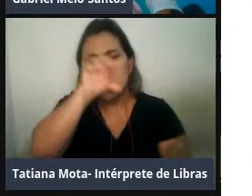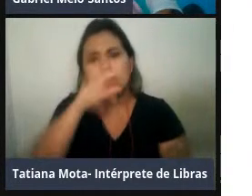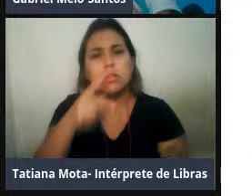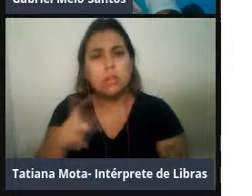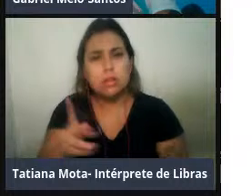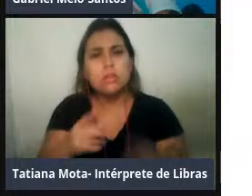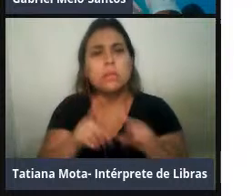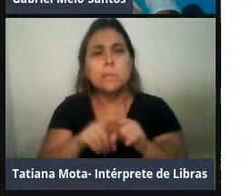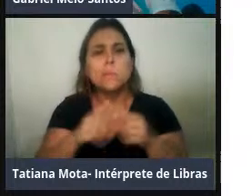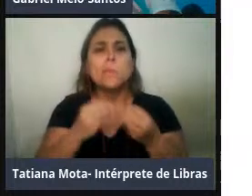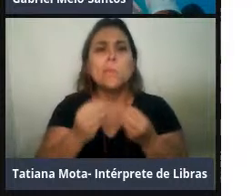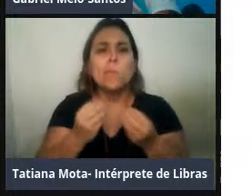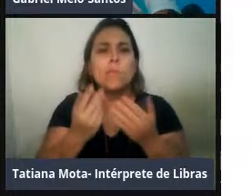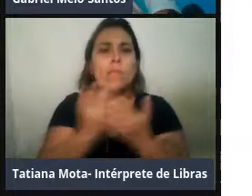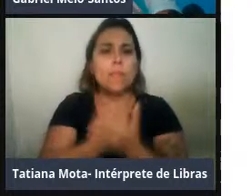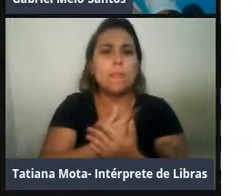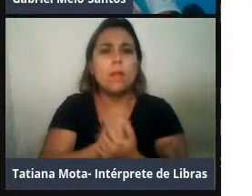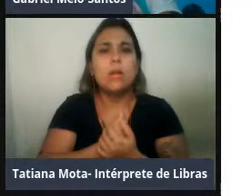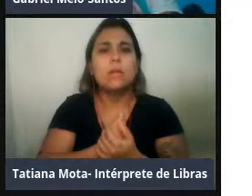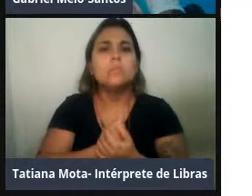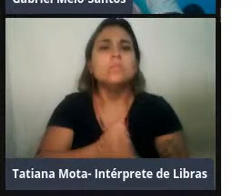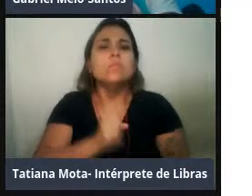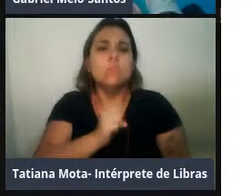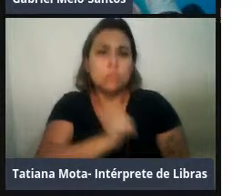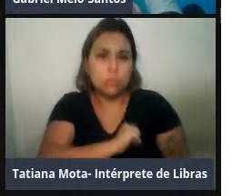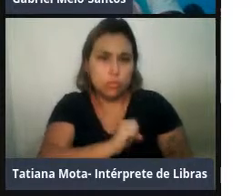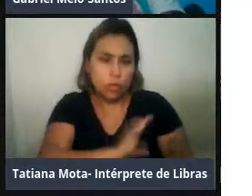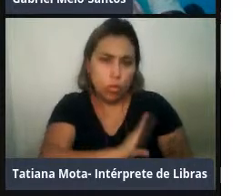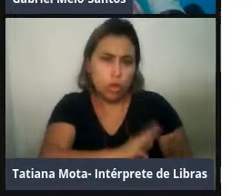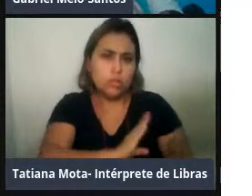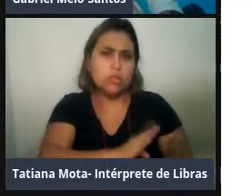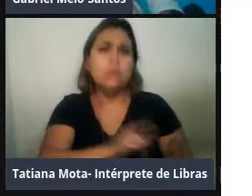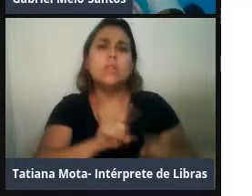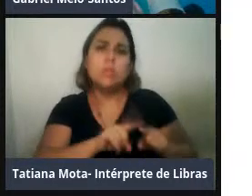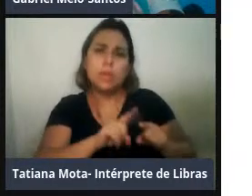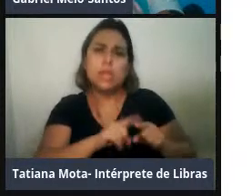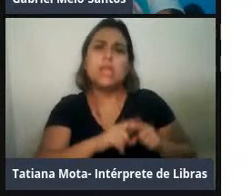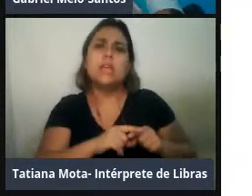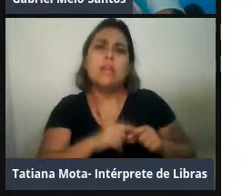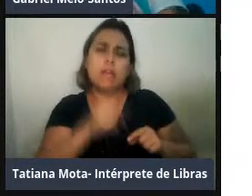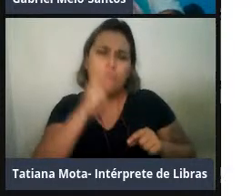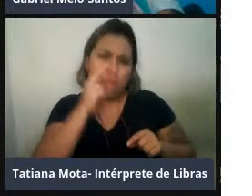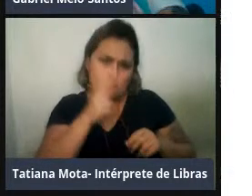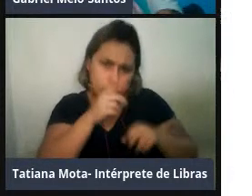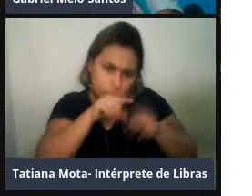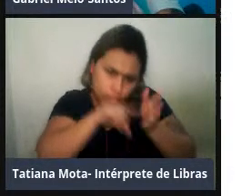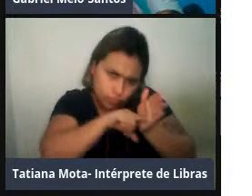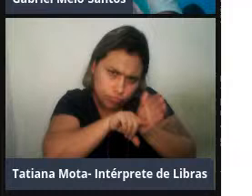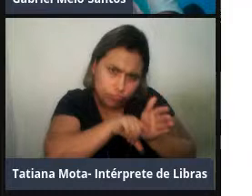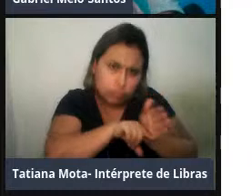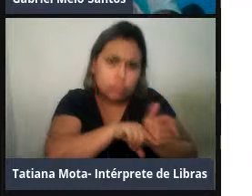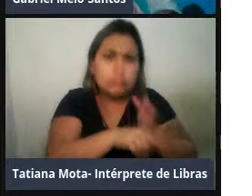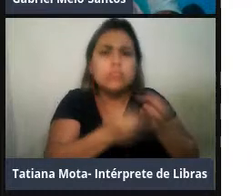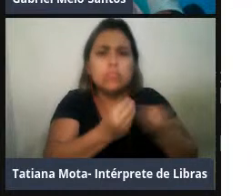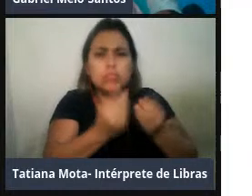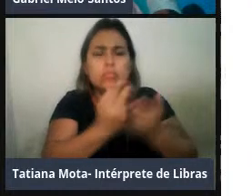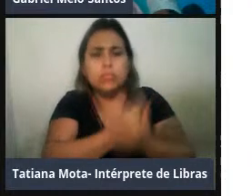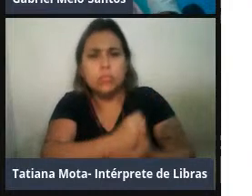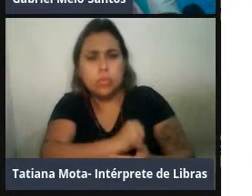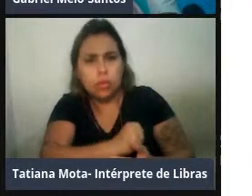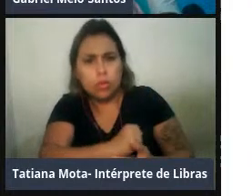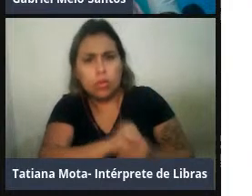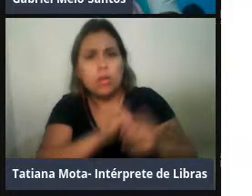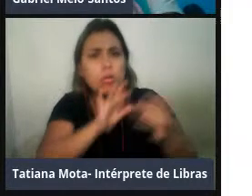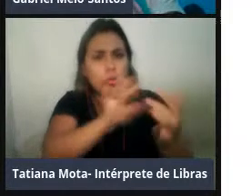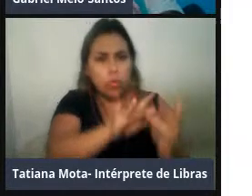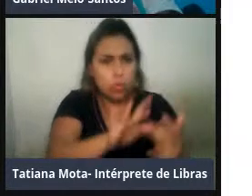ultrassom para verificar a frequência cardíaca, ver se tem alguma diferença durante eventos com interações com turistas e em